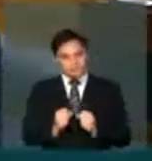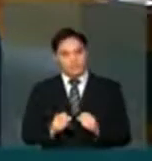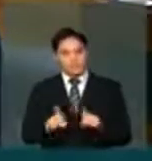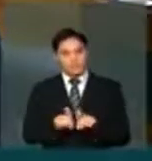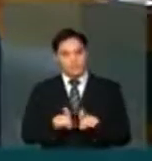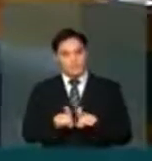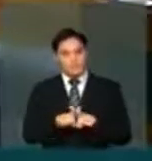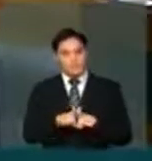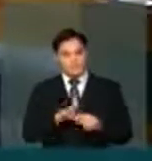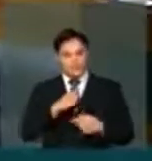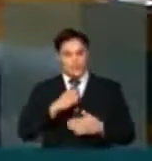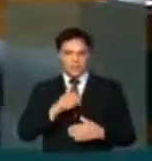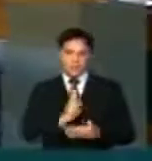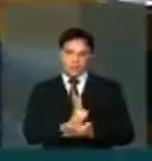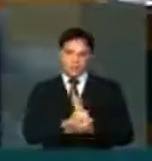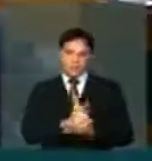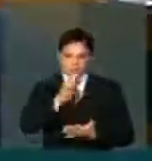guardou a fé. Muito obrigado, presidente.